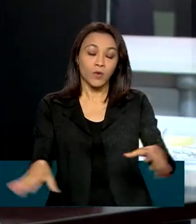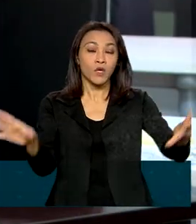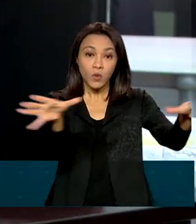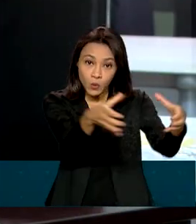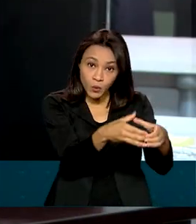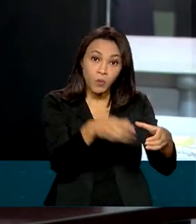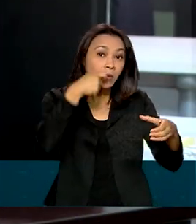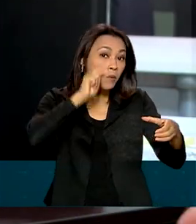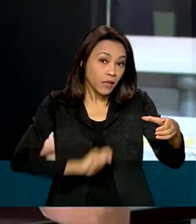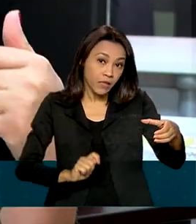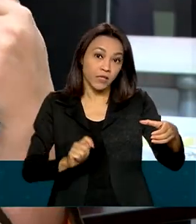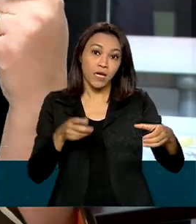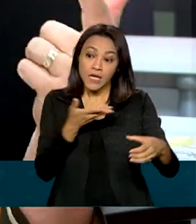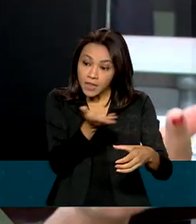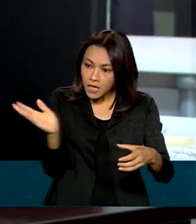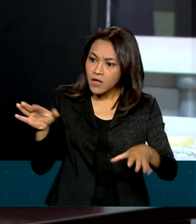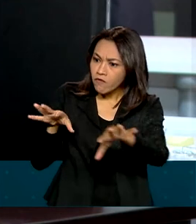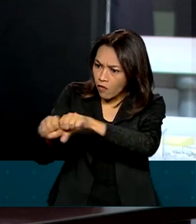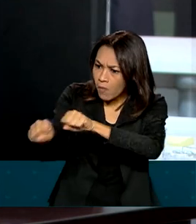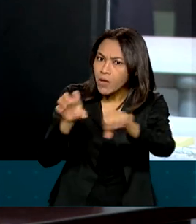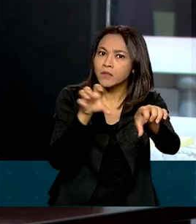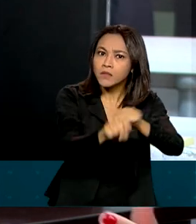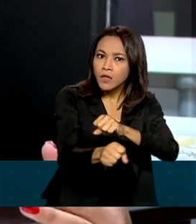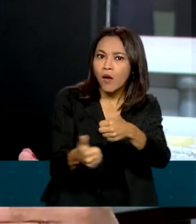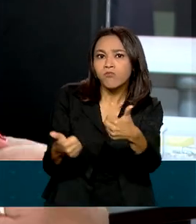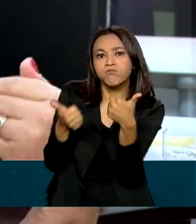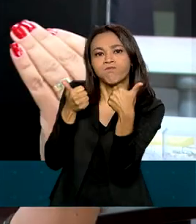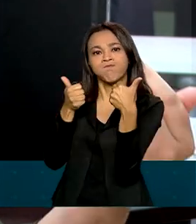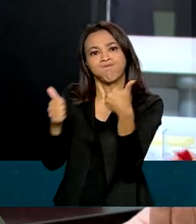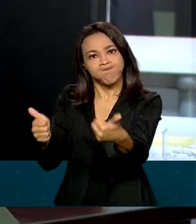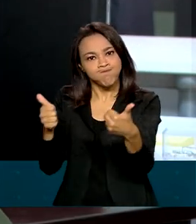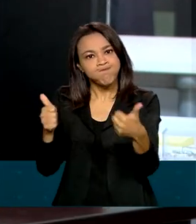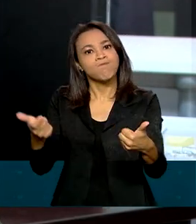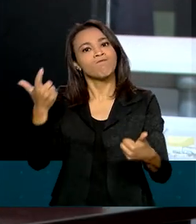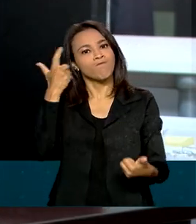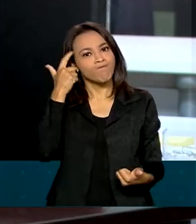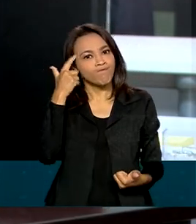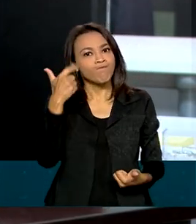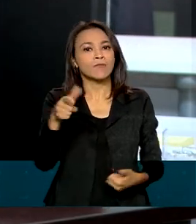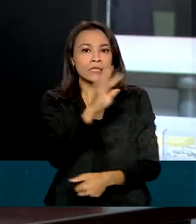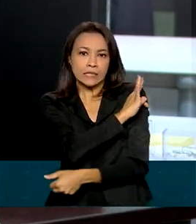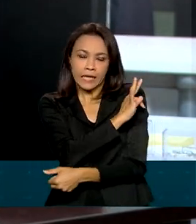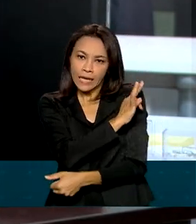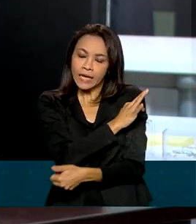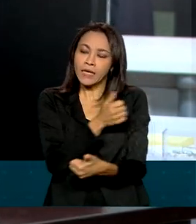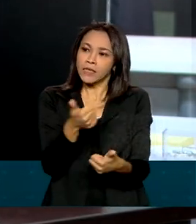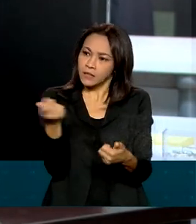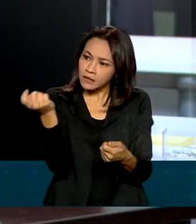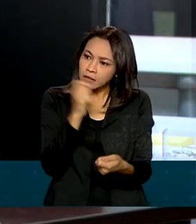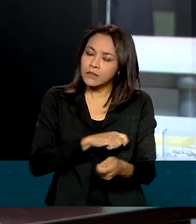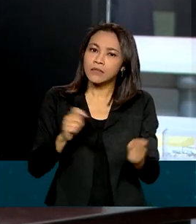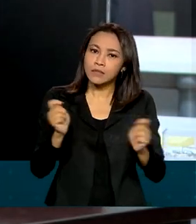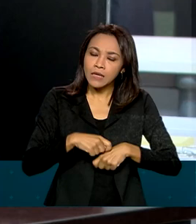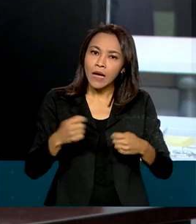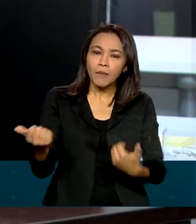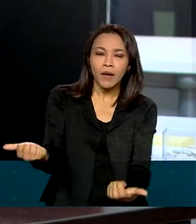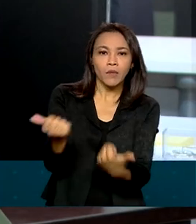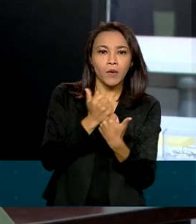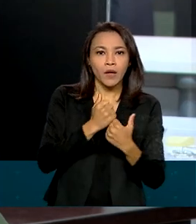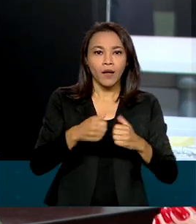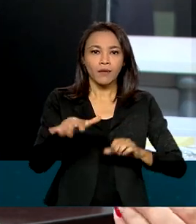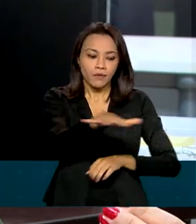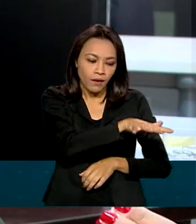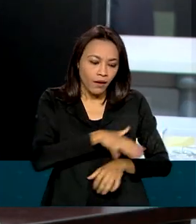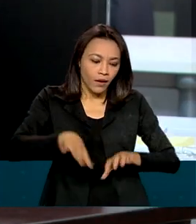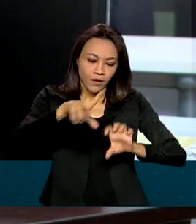têm uma formação profissional, têm uma capacidade técnica de poder contribuir na área empreendedora, têm a possibilidade,